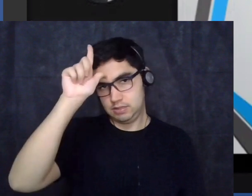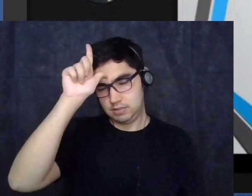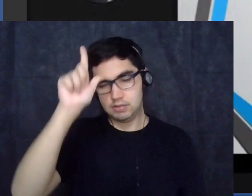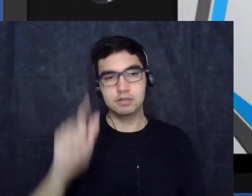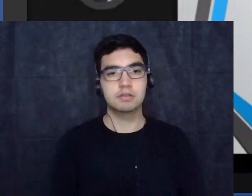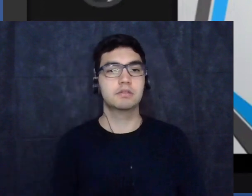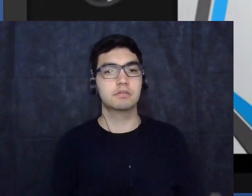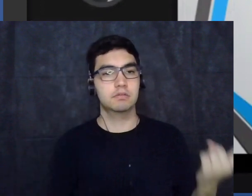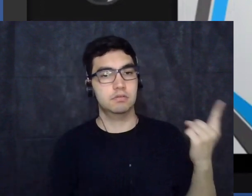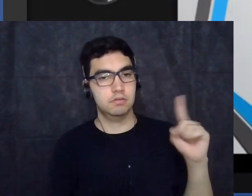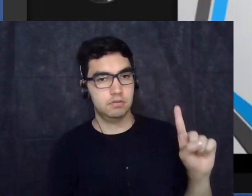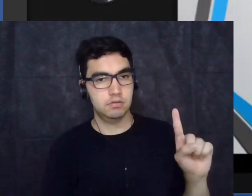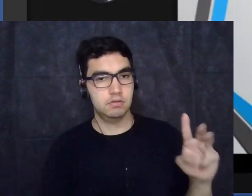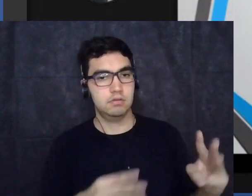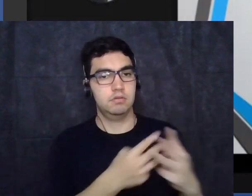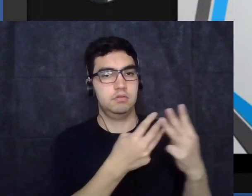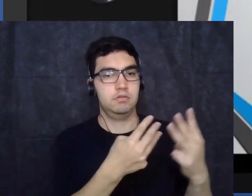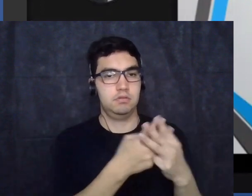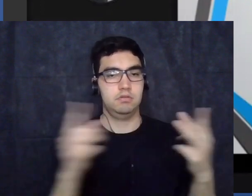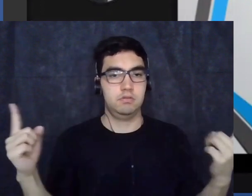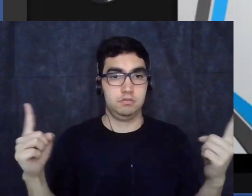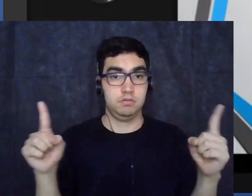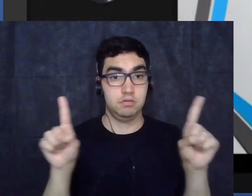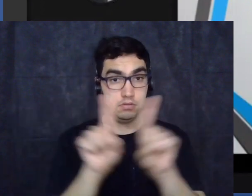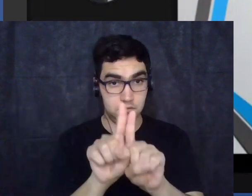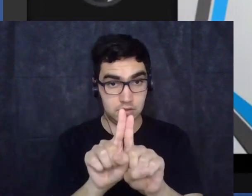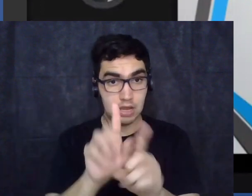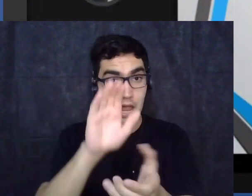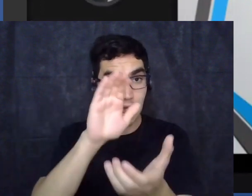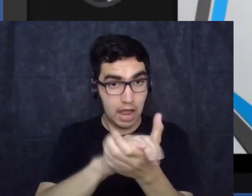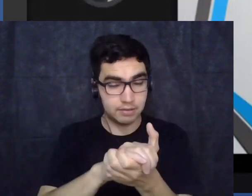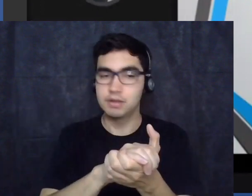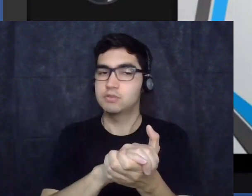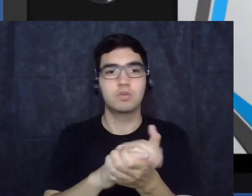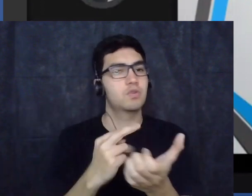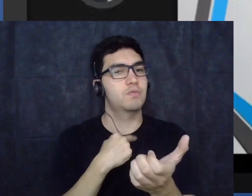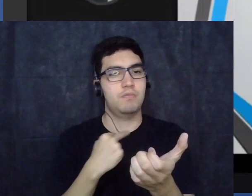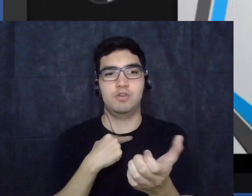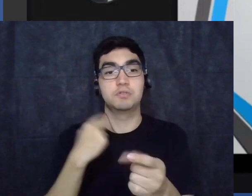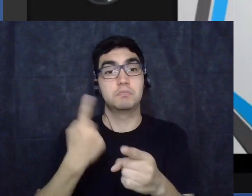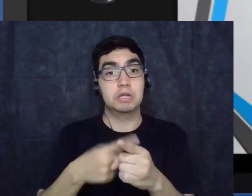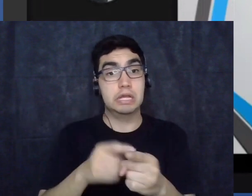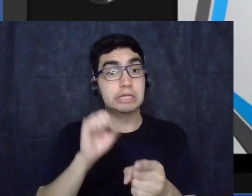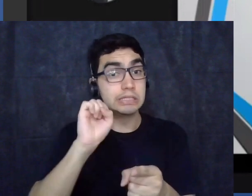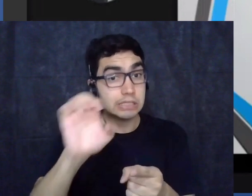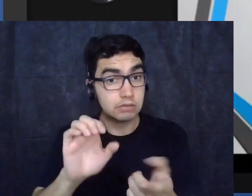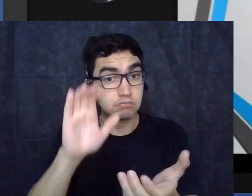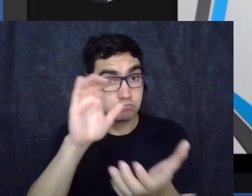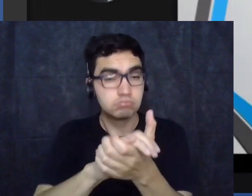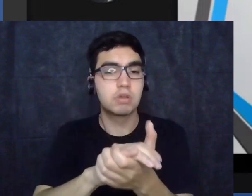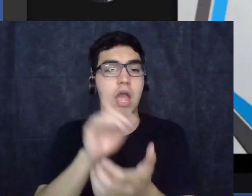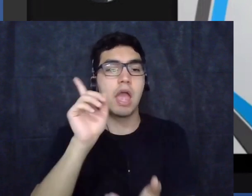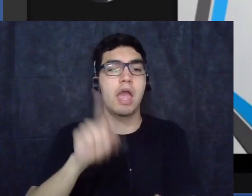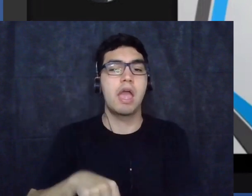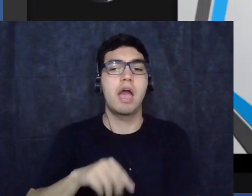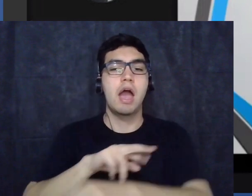de poluir a raça então as pessoas eram expostas dessa forma